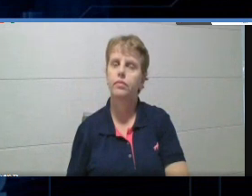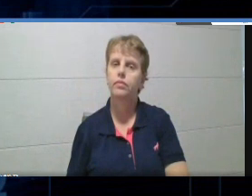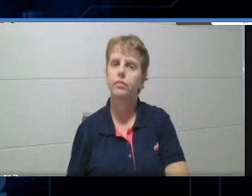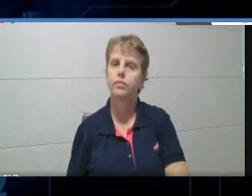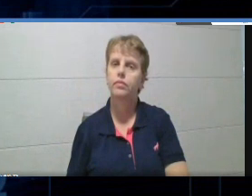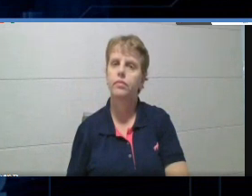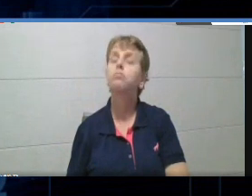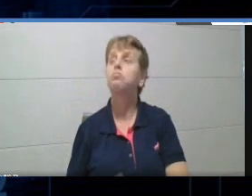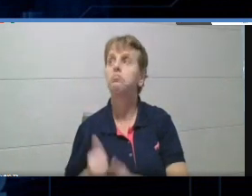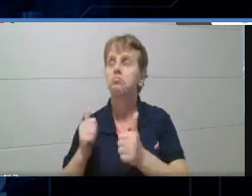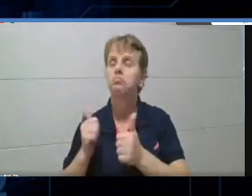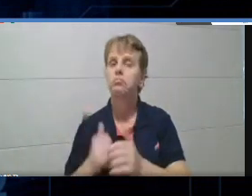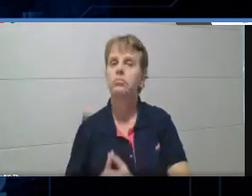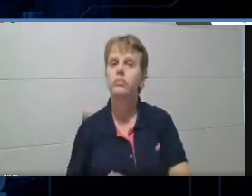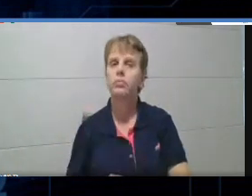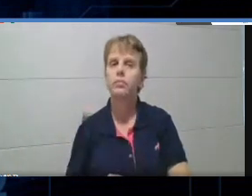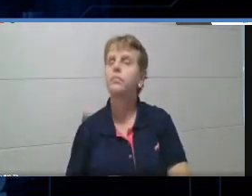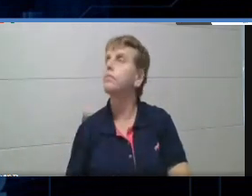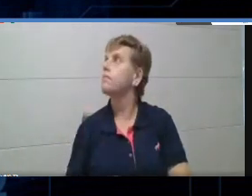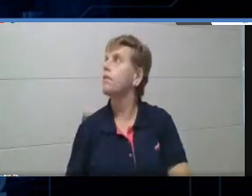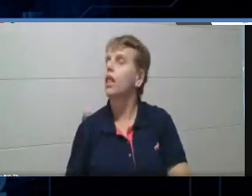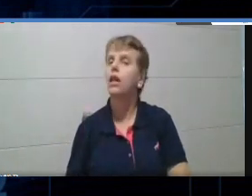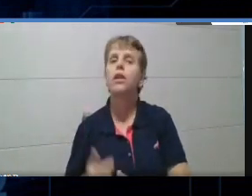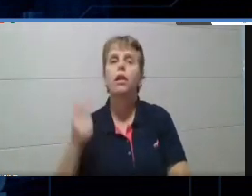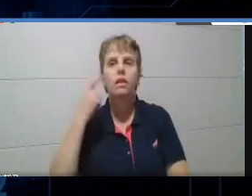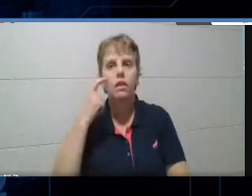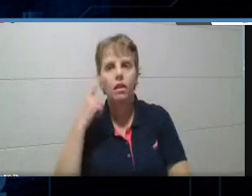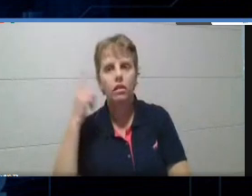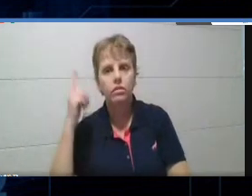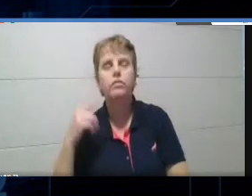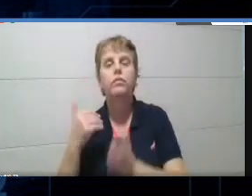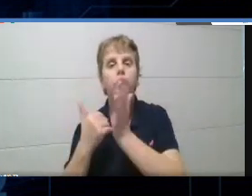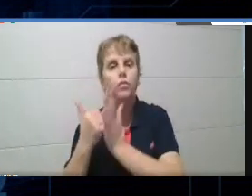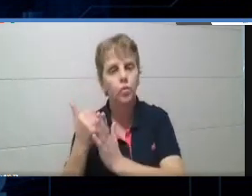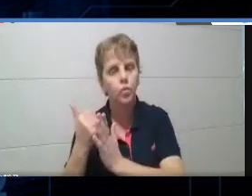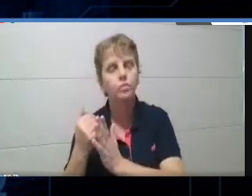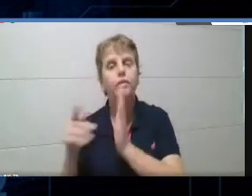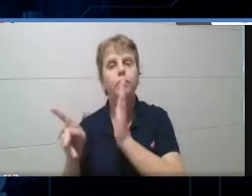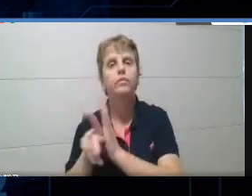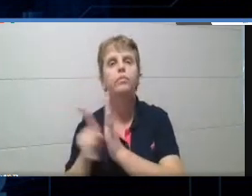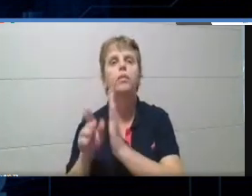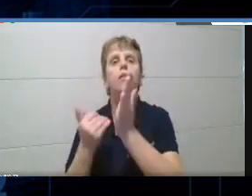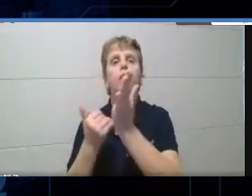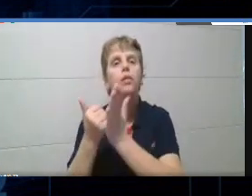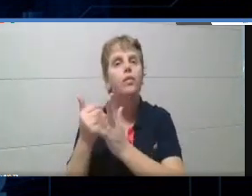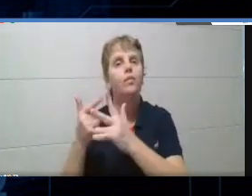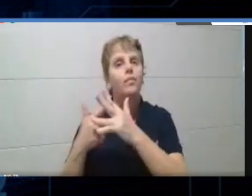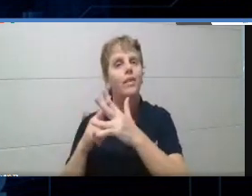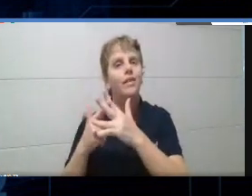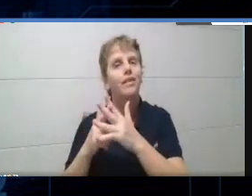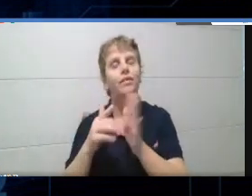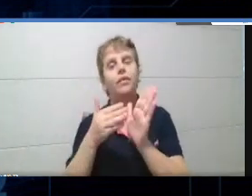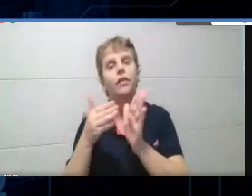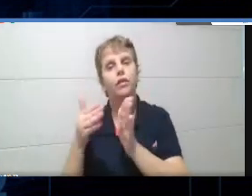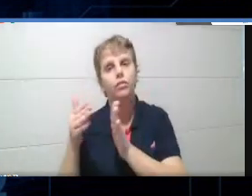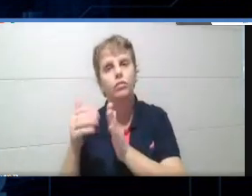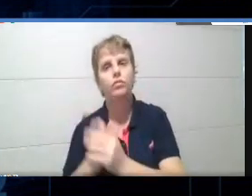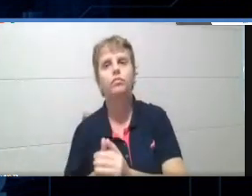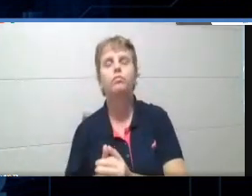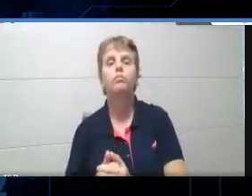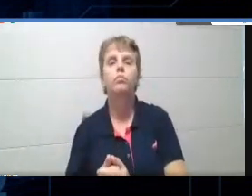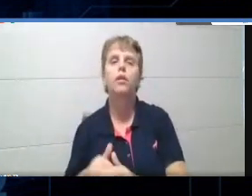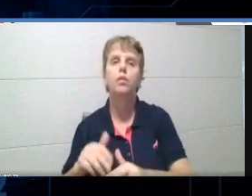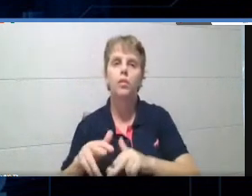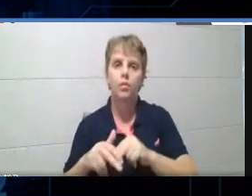Muito bem. Então, essa aqui é a página inicial da ferramenta, tá? Do Quizzes. Então, a ideia